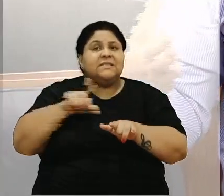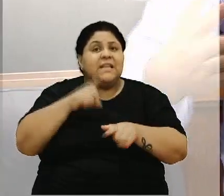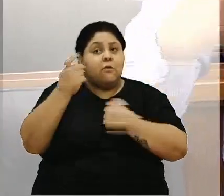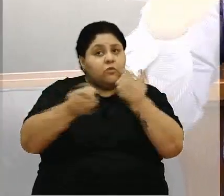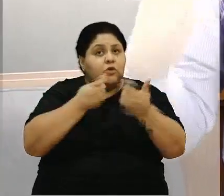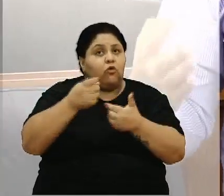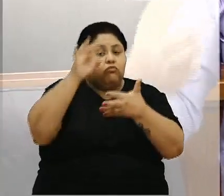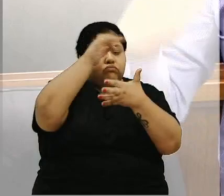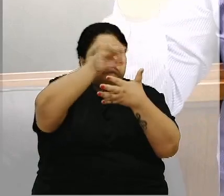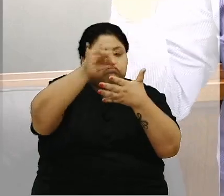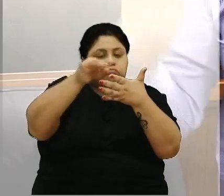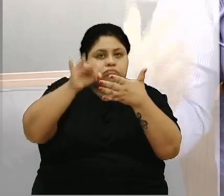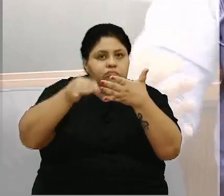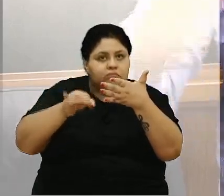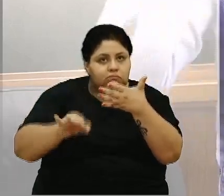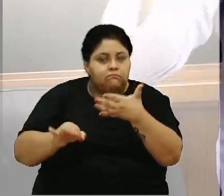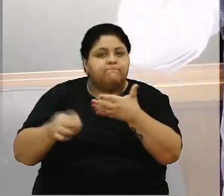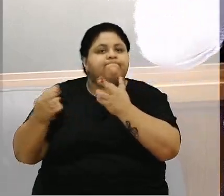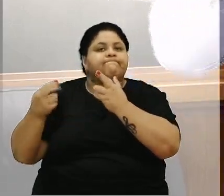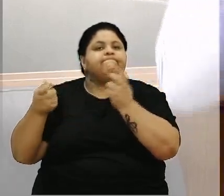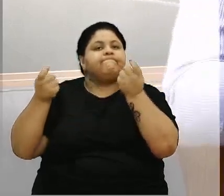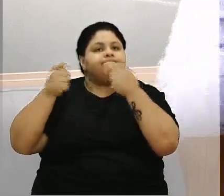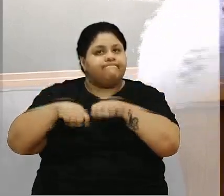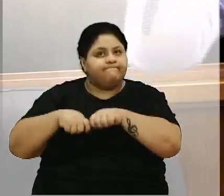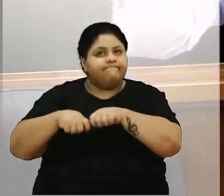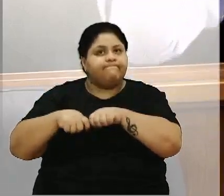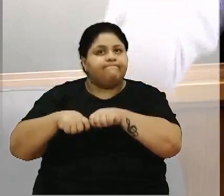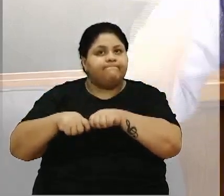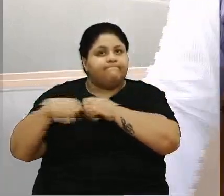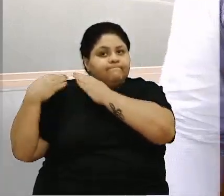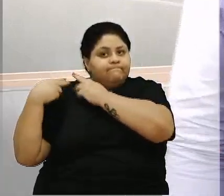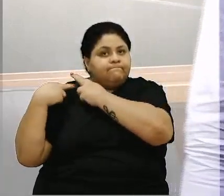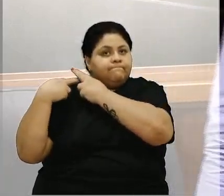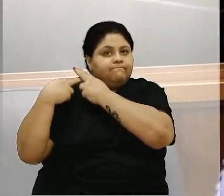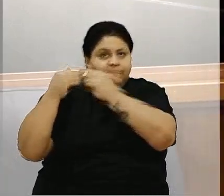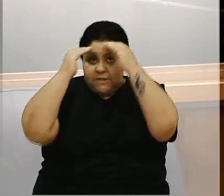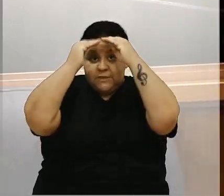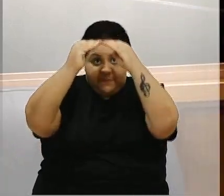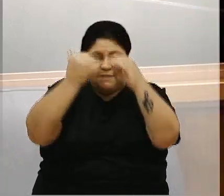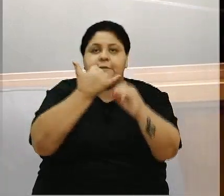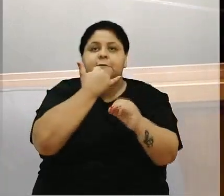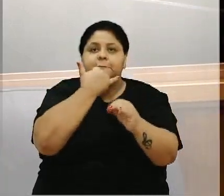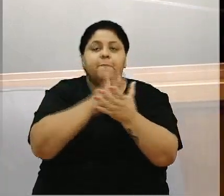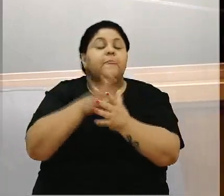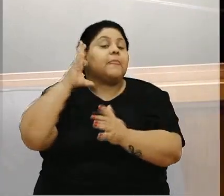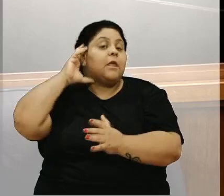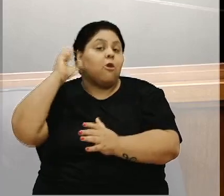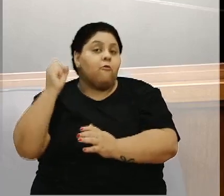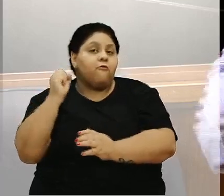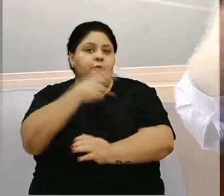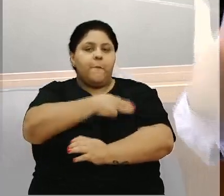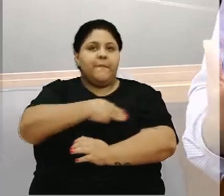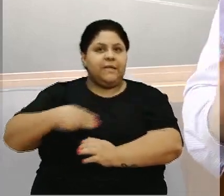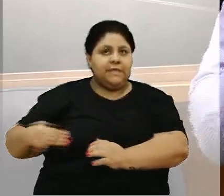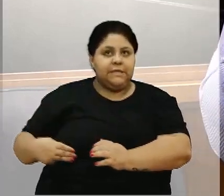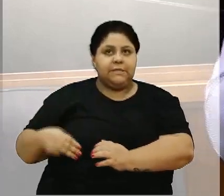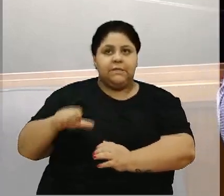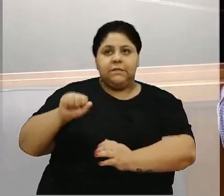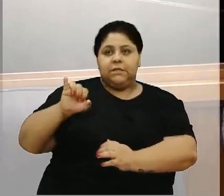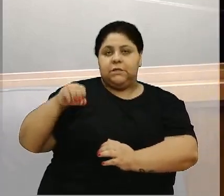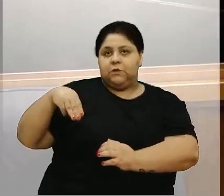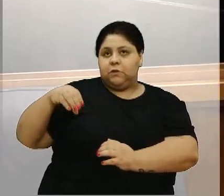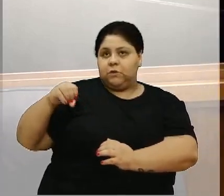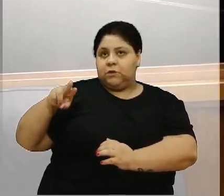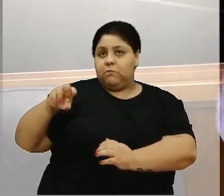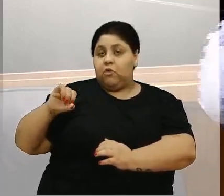critérios que precisam ser seguidos. Eu ouvi a ministra Simone Tebet ontem, na Voz do Brasil e na Gaúcha, em